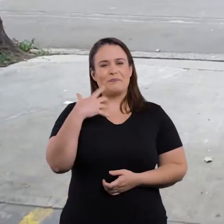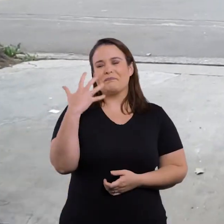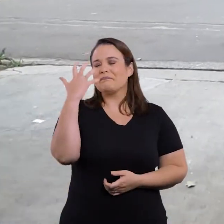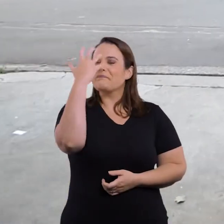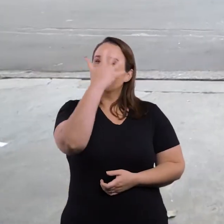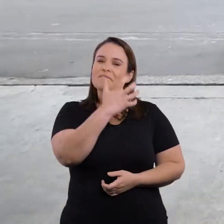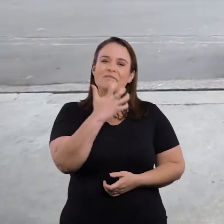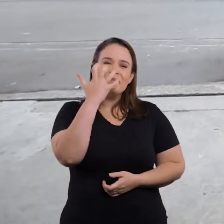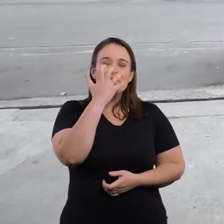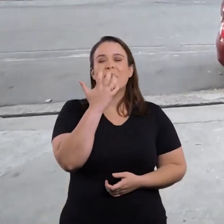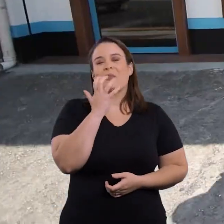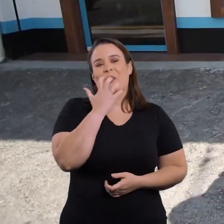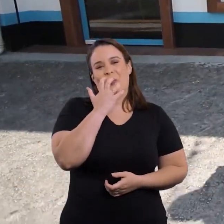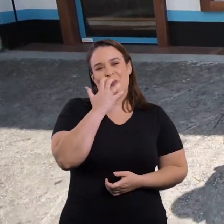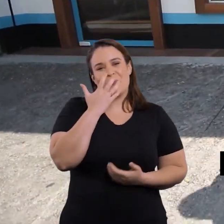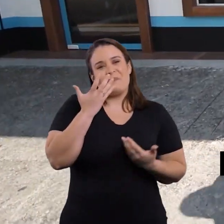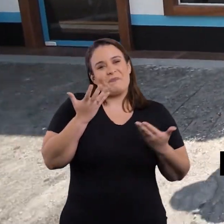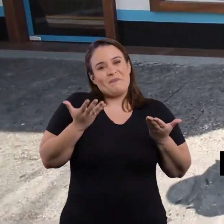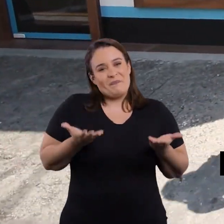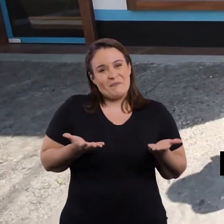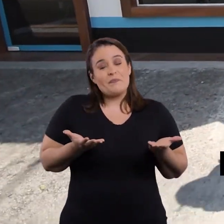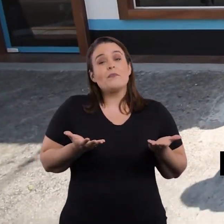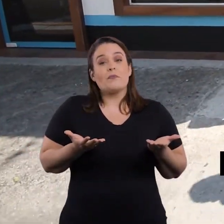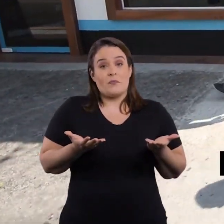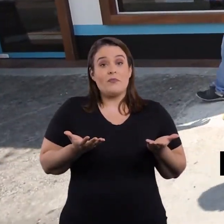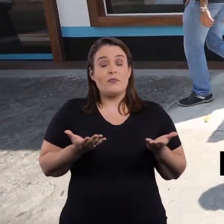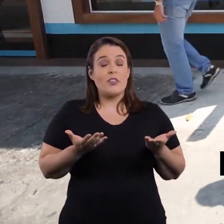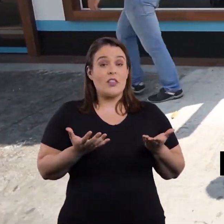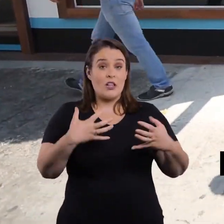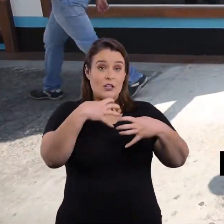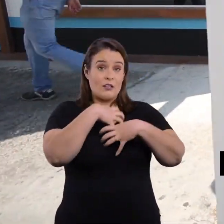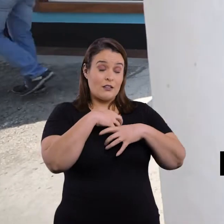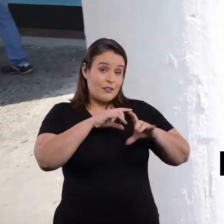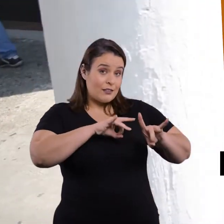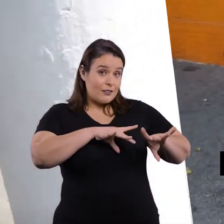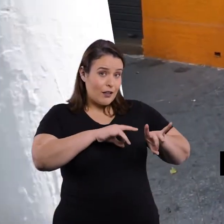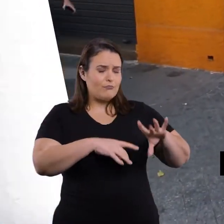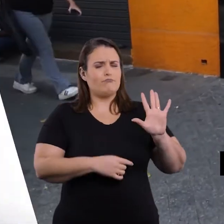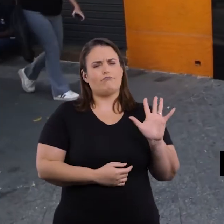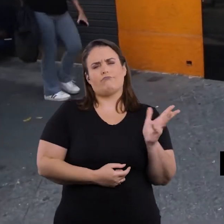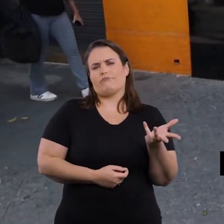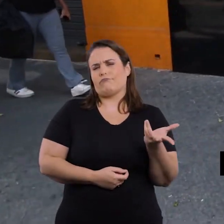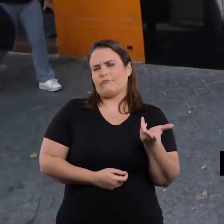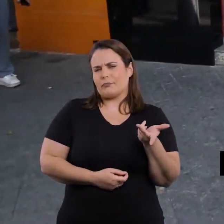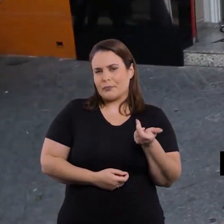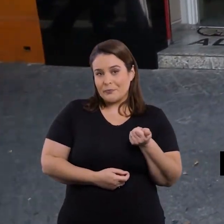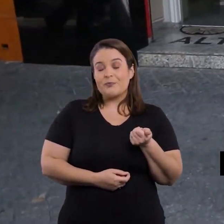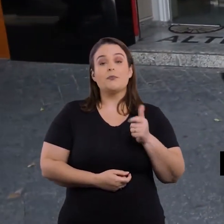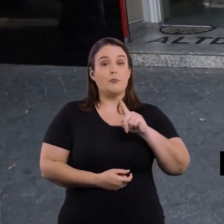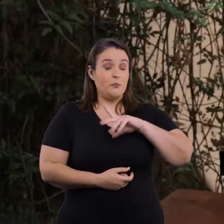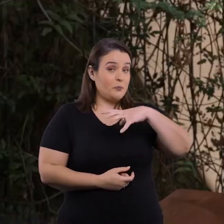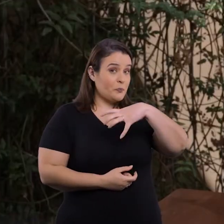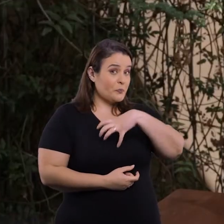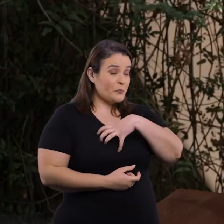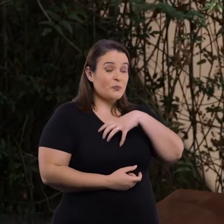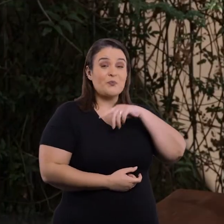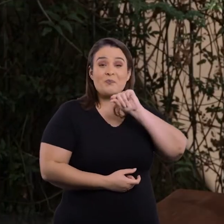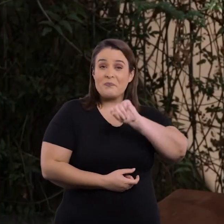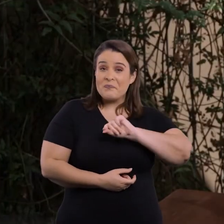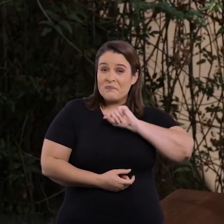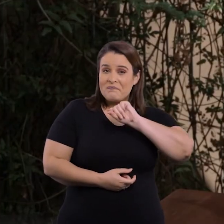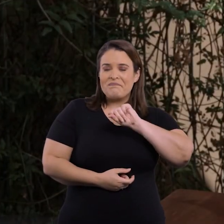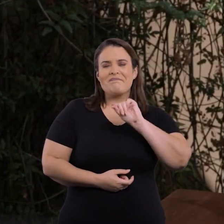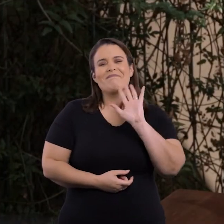Eu sou apaixonada por cães, então, além dos aspectos técnicos que realmente são incríveis, tem esse